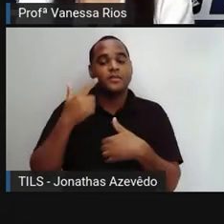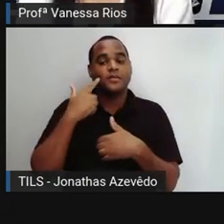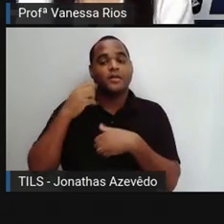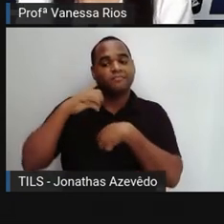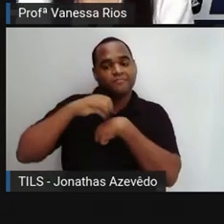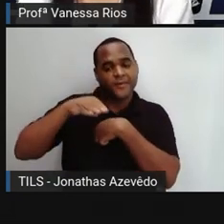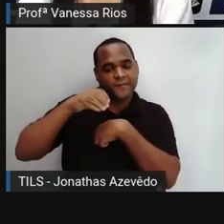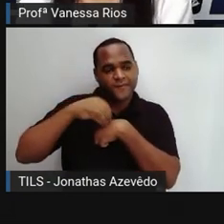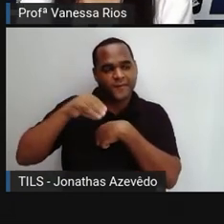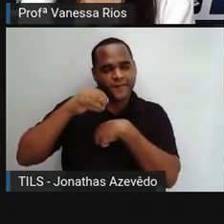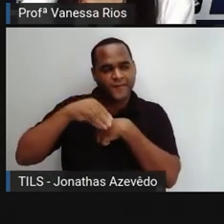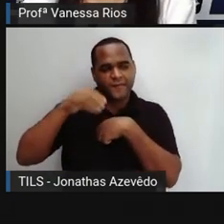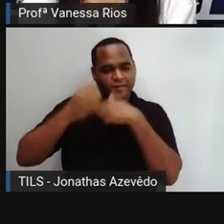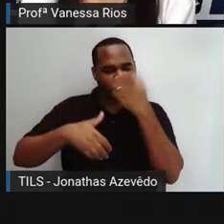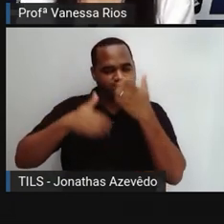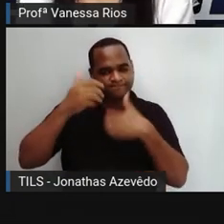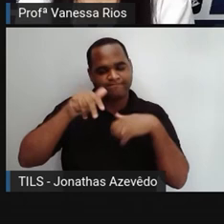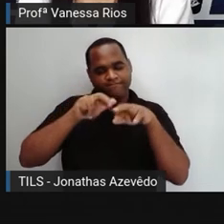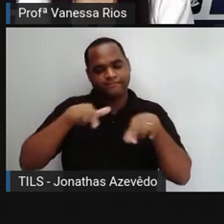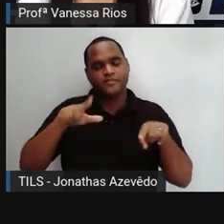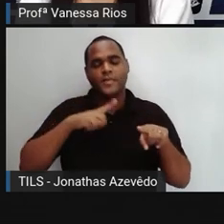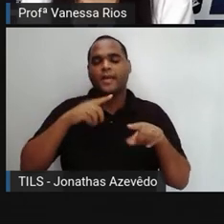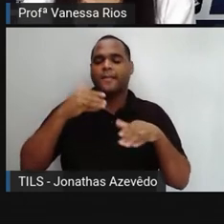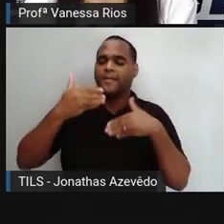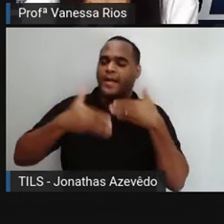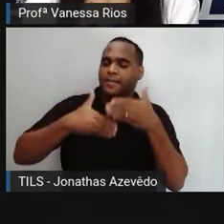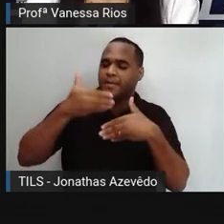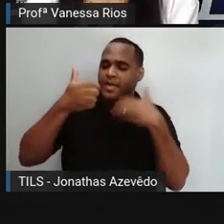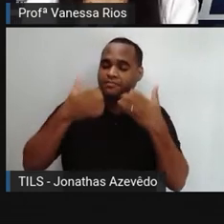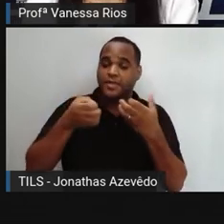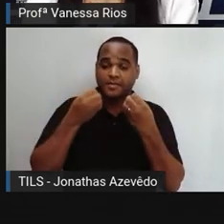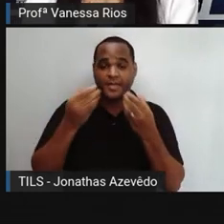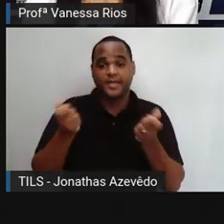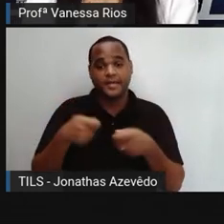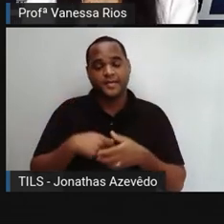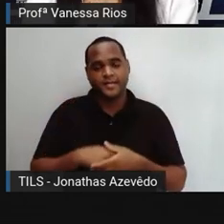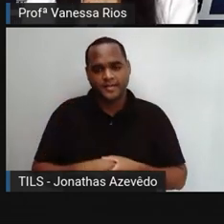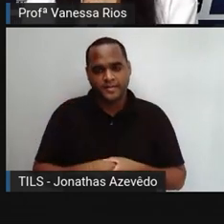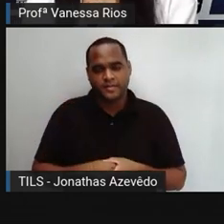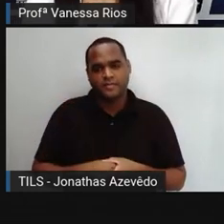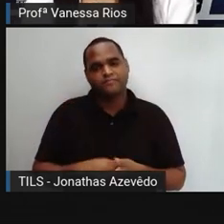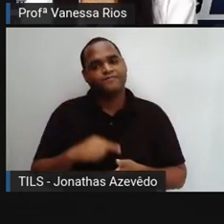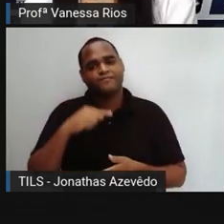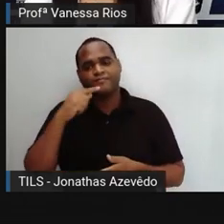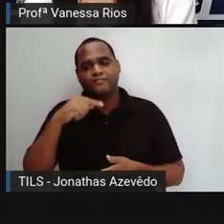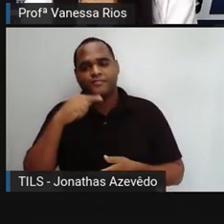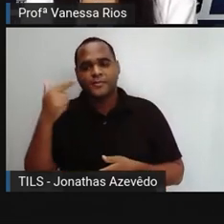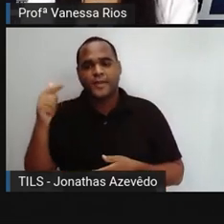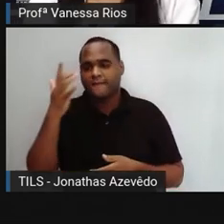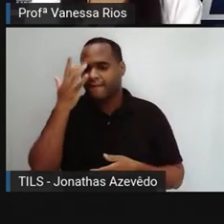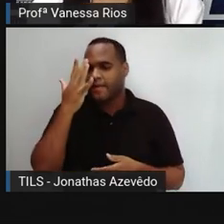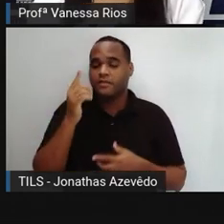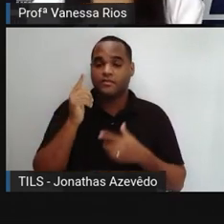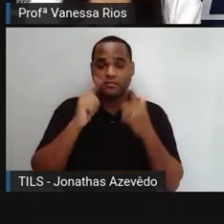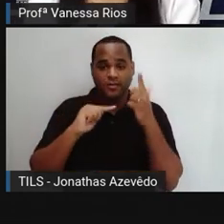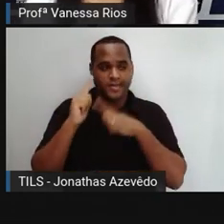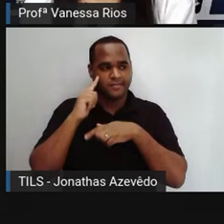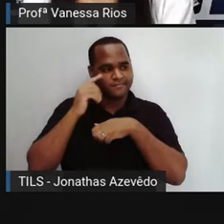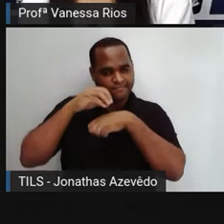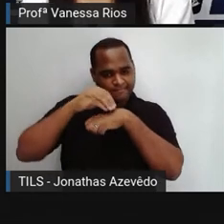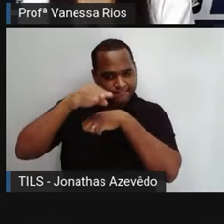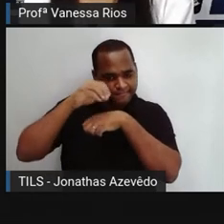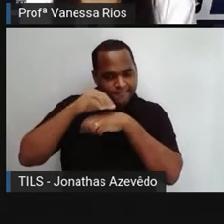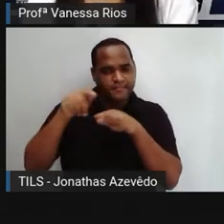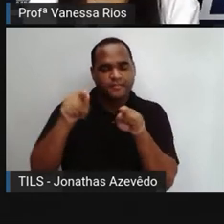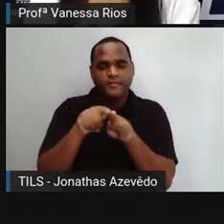informações daquelas manifestações adiante, não tendo aí mais facilidade de serem repassadas,